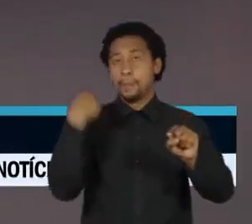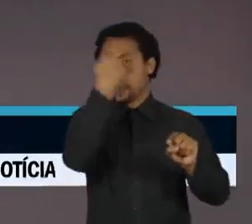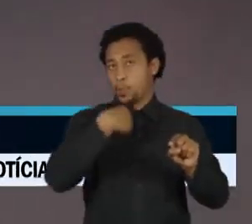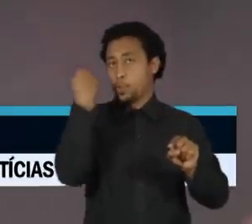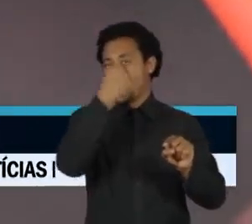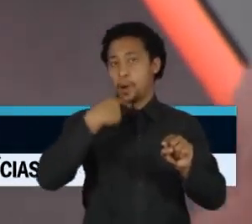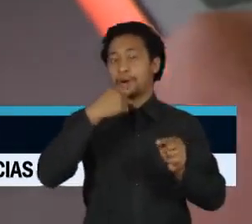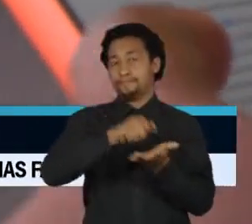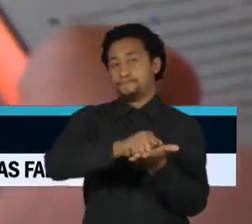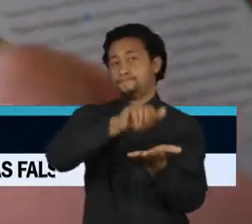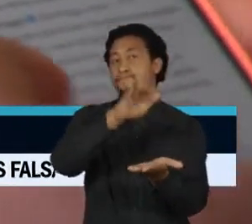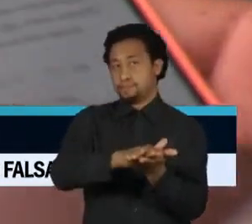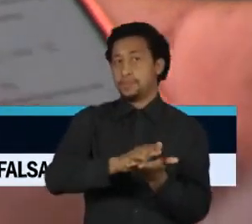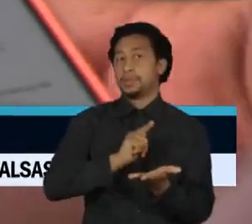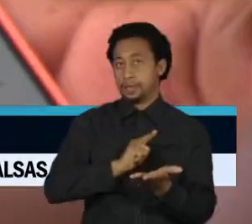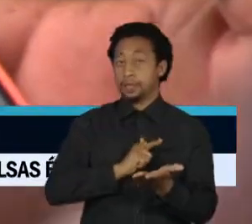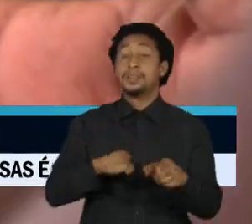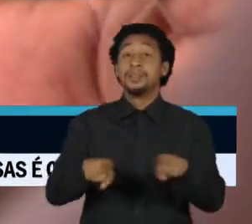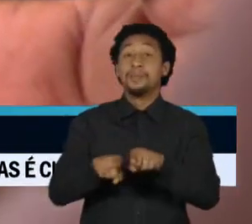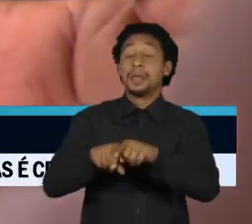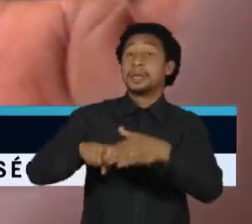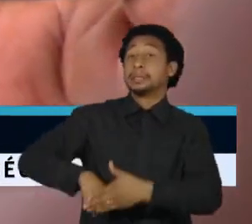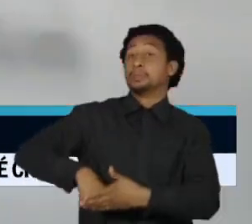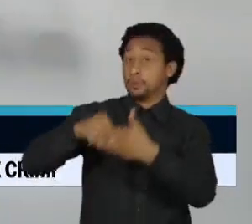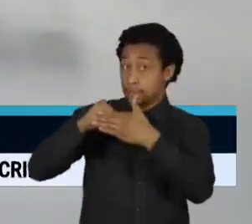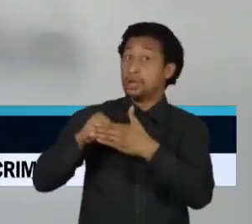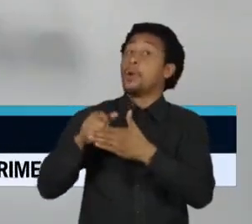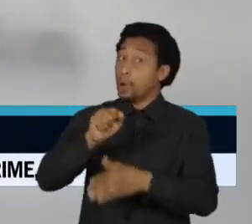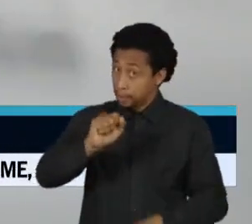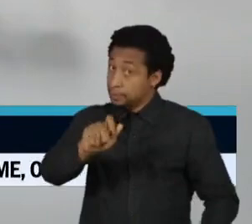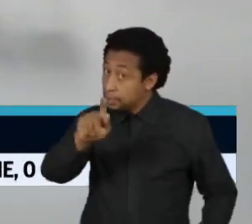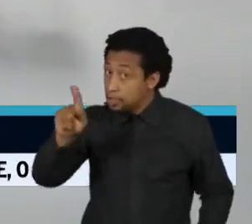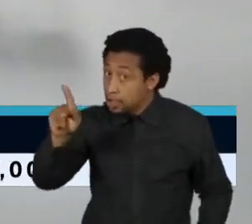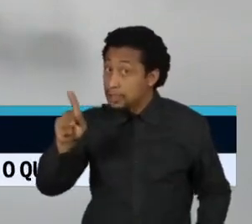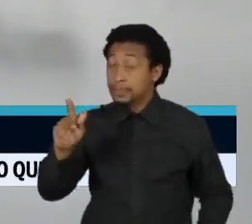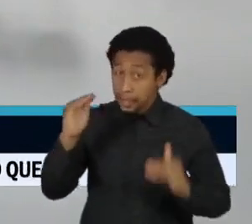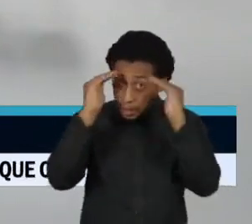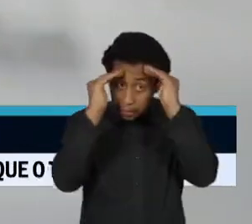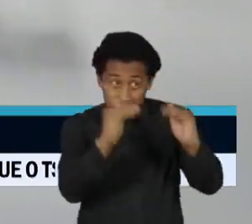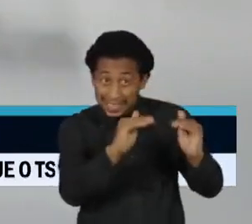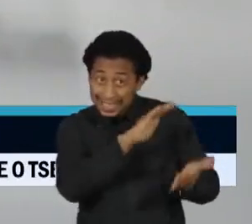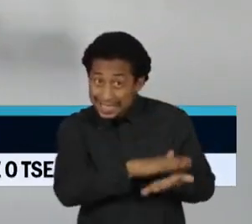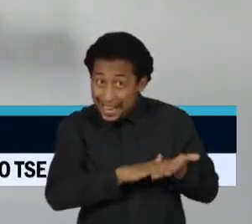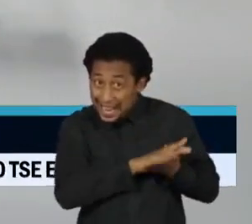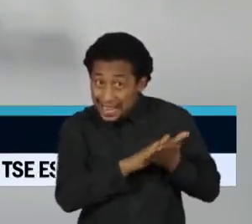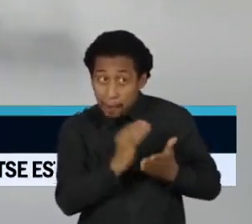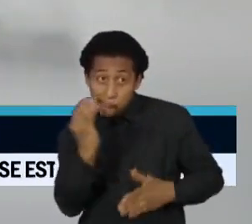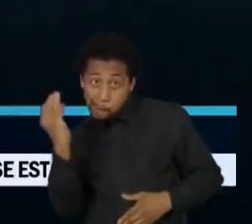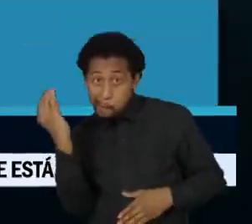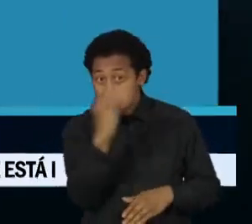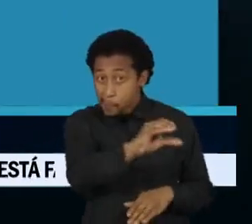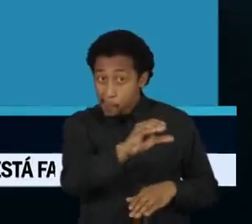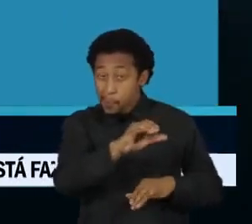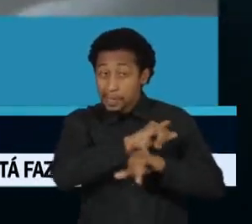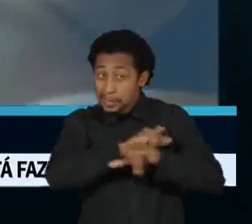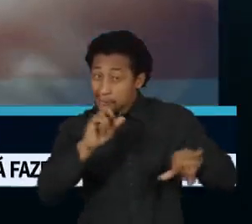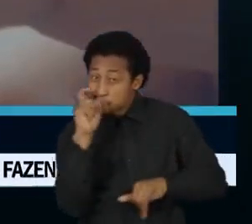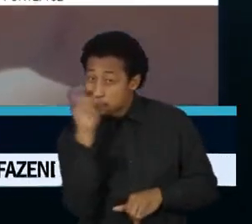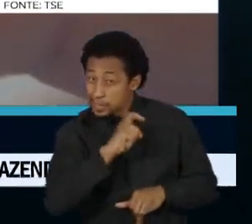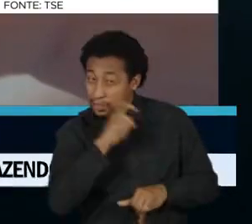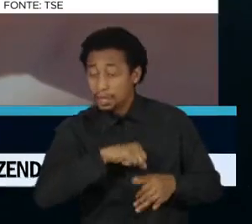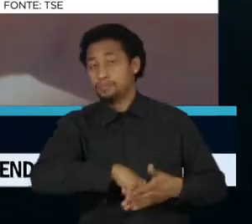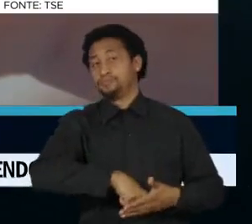E também prevê a suspensão do aplicativo que, reiteradamente, publicar material fraudulento. Os